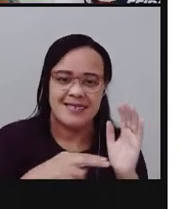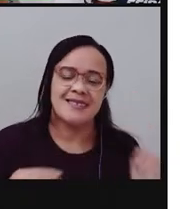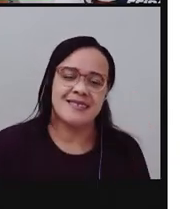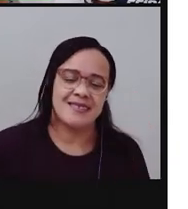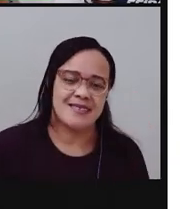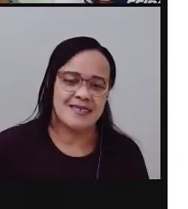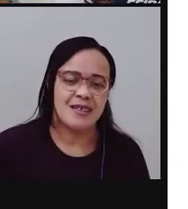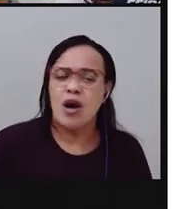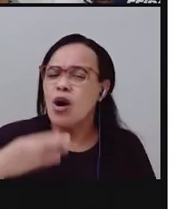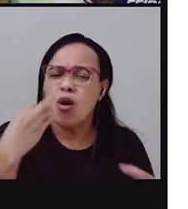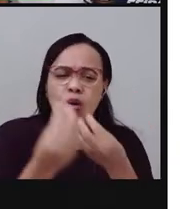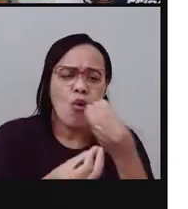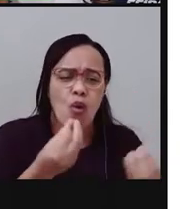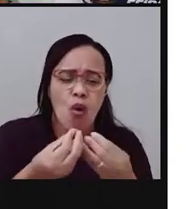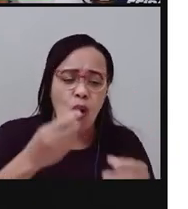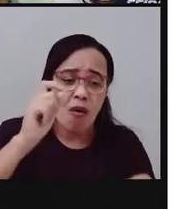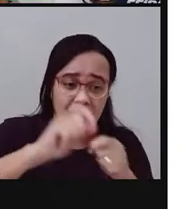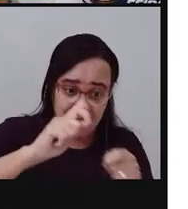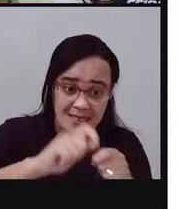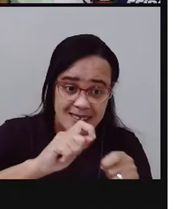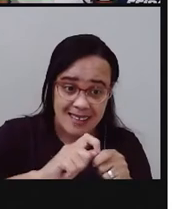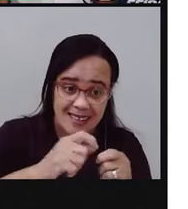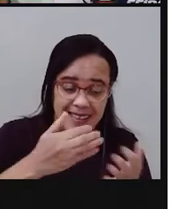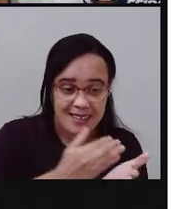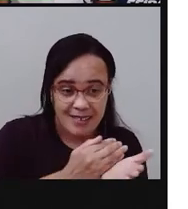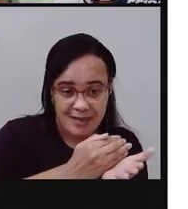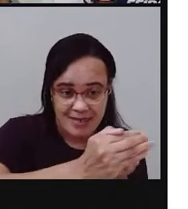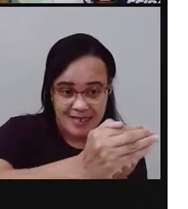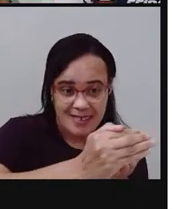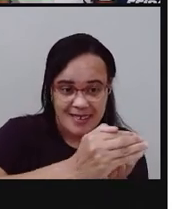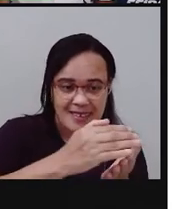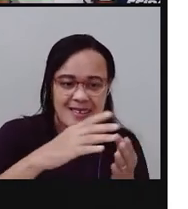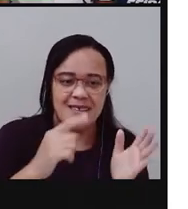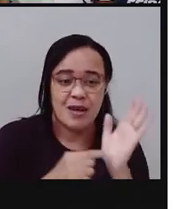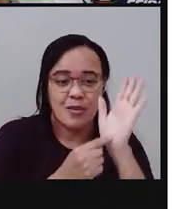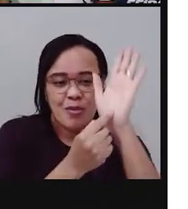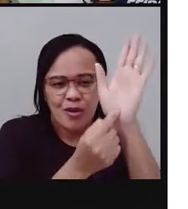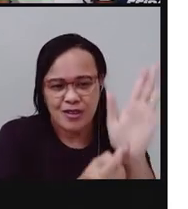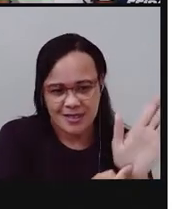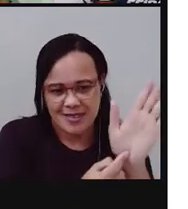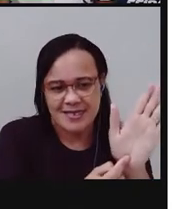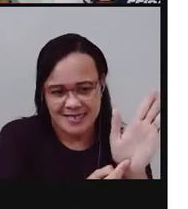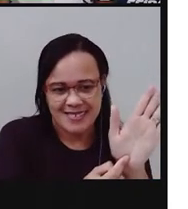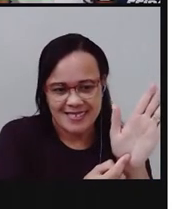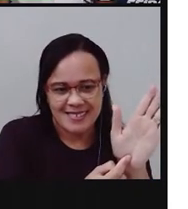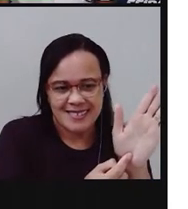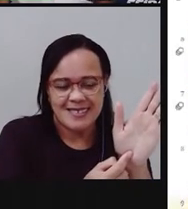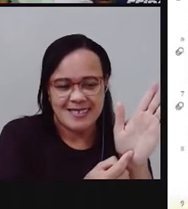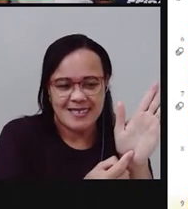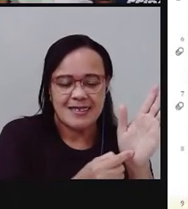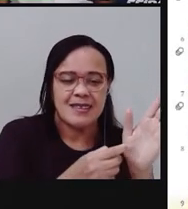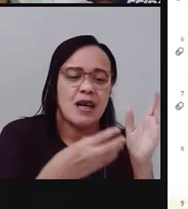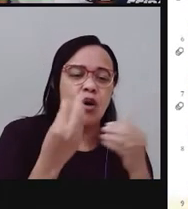antimofo agora a gente vai mostrar como é que